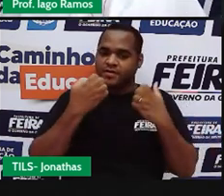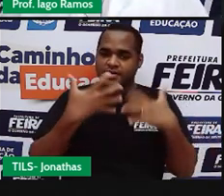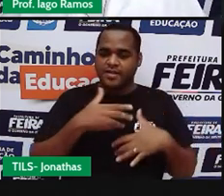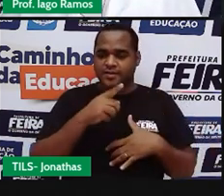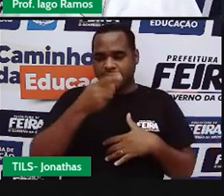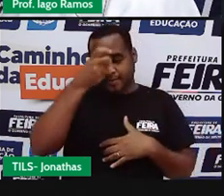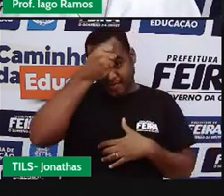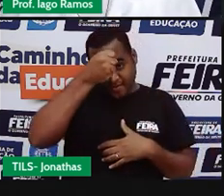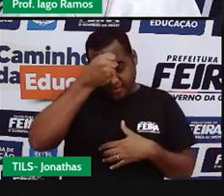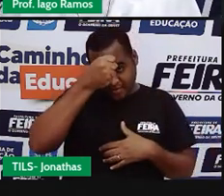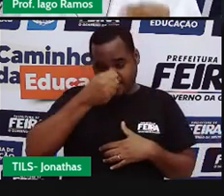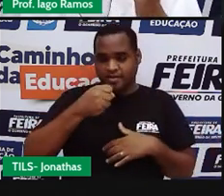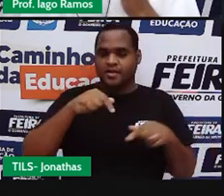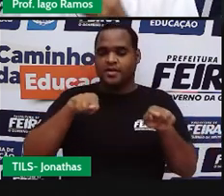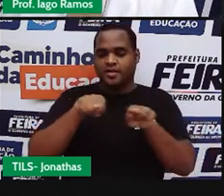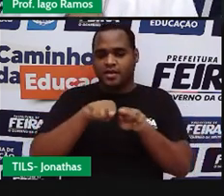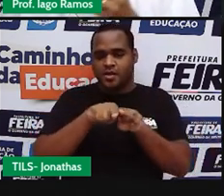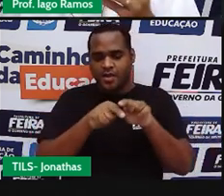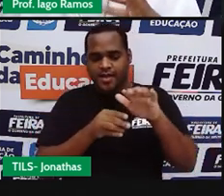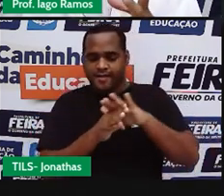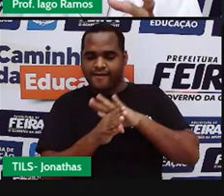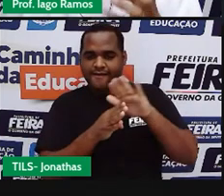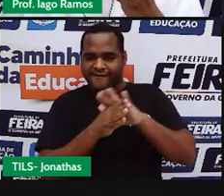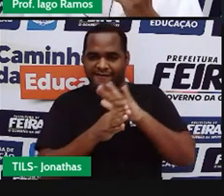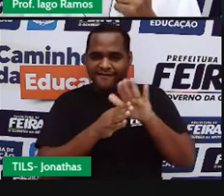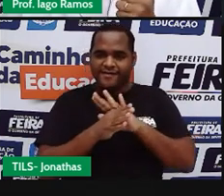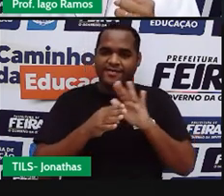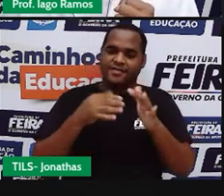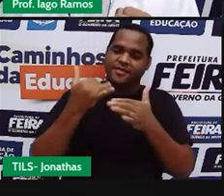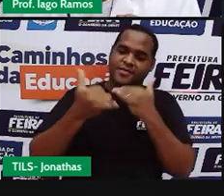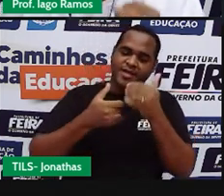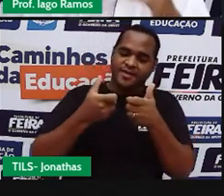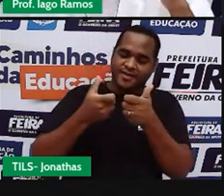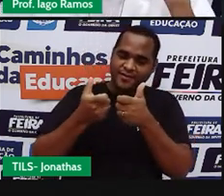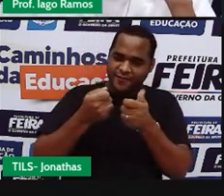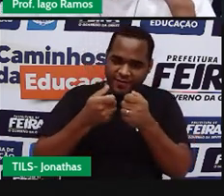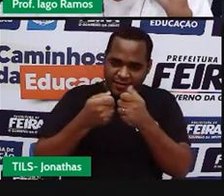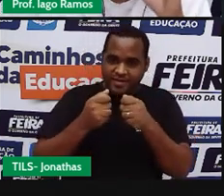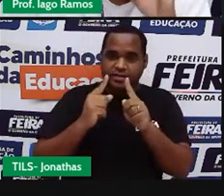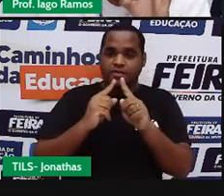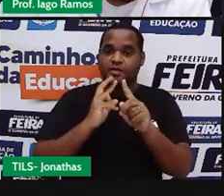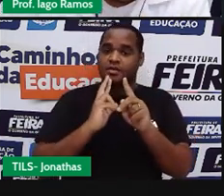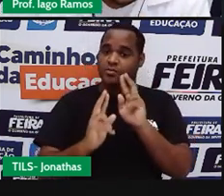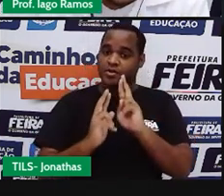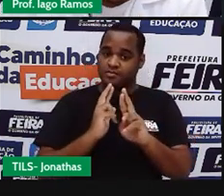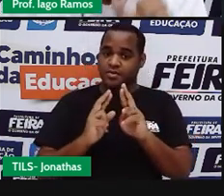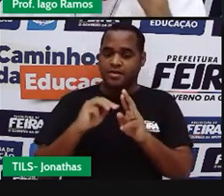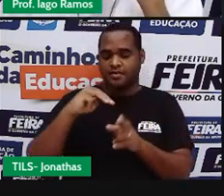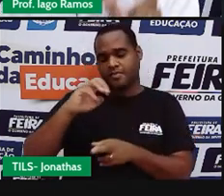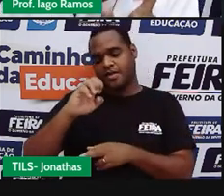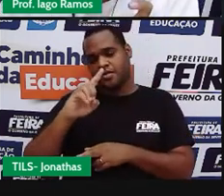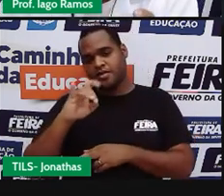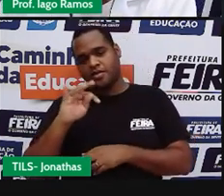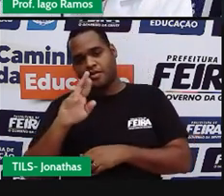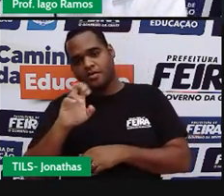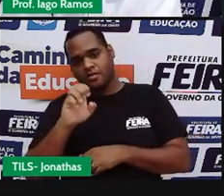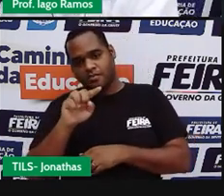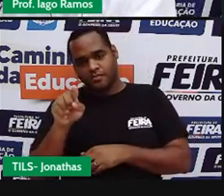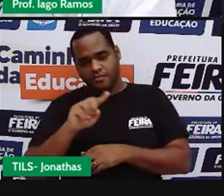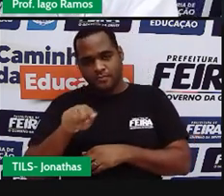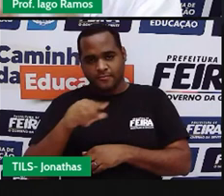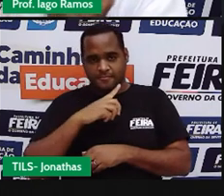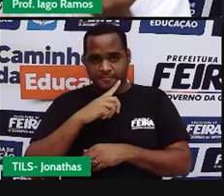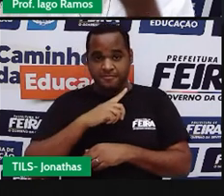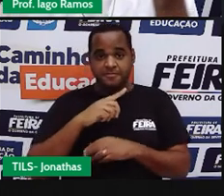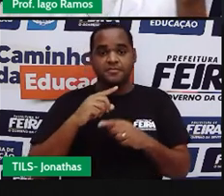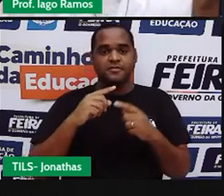você vai ter acesso a um jogo de perguntas, né, sobre mediatriz. Mediatriz foi